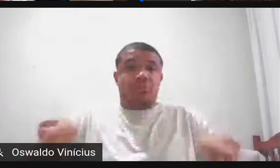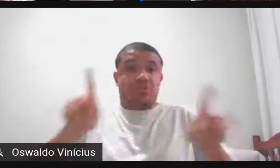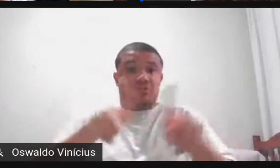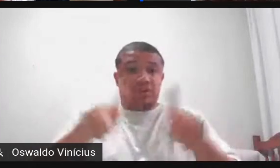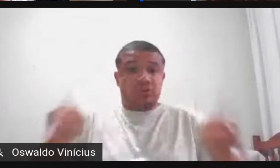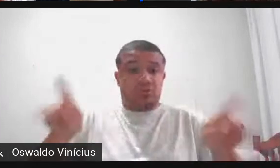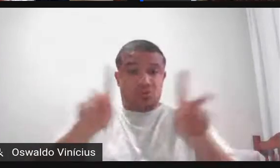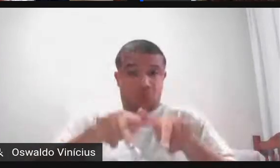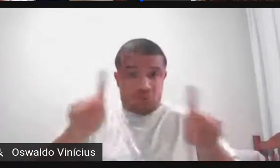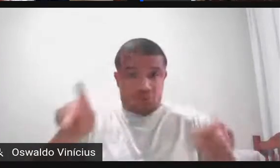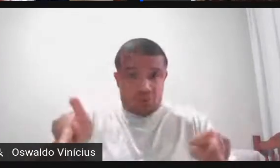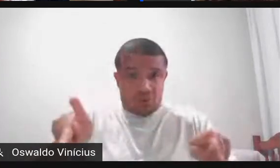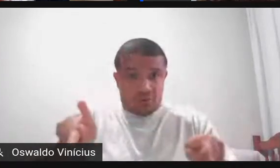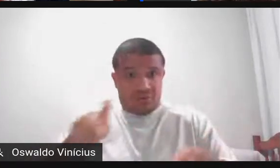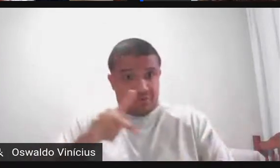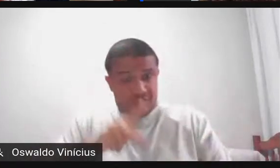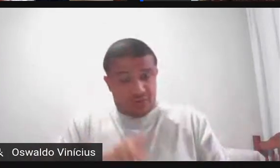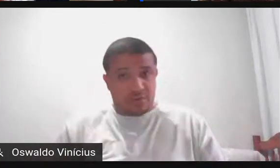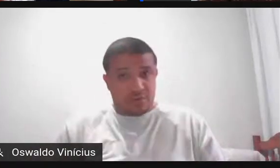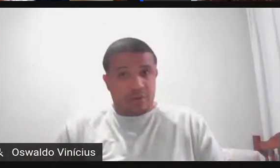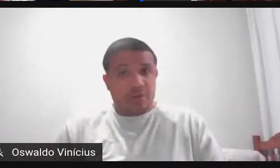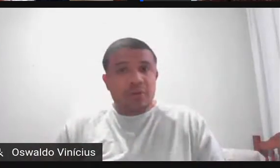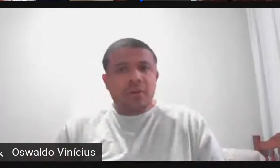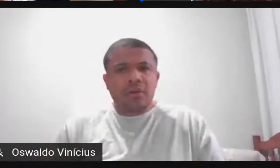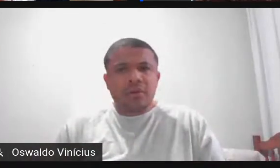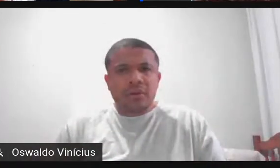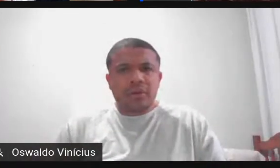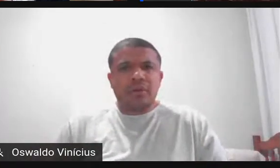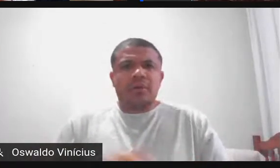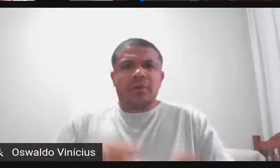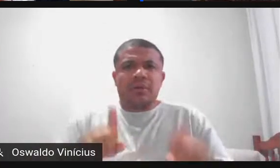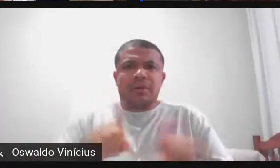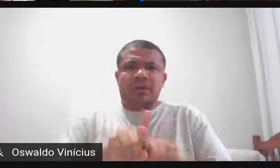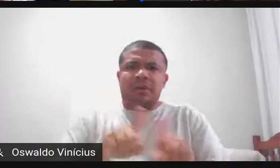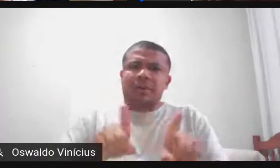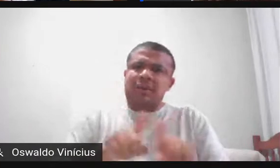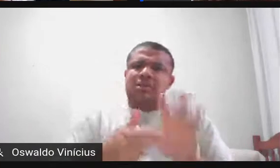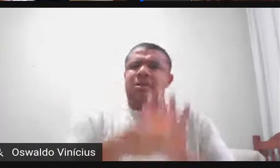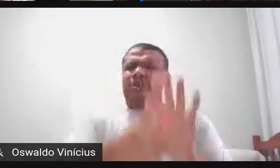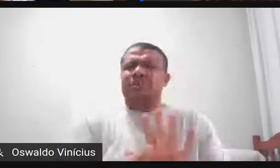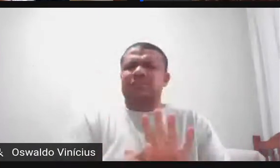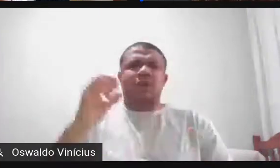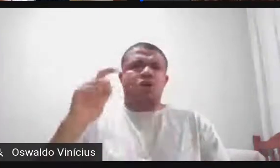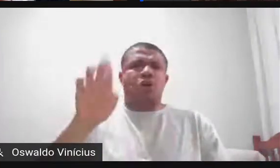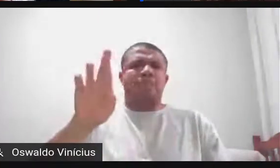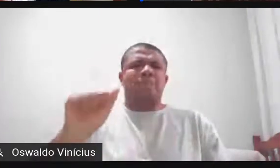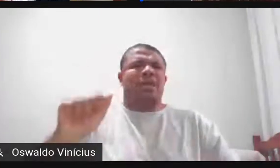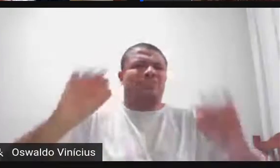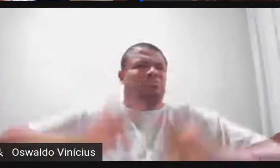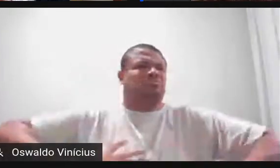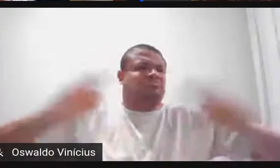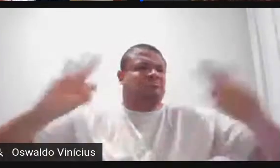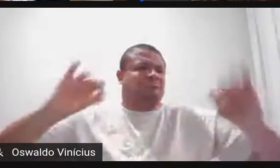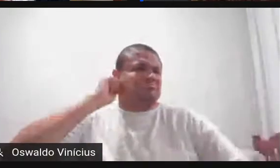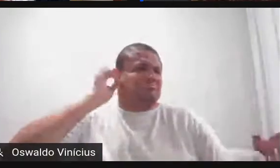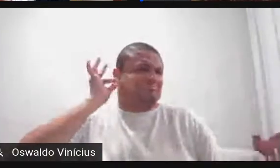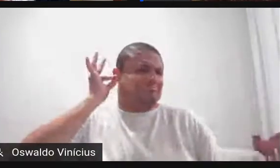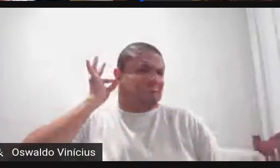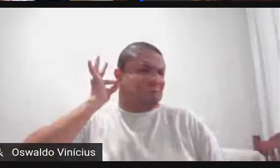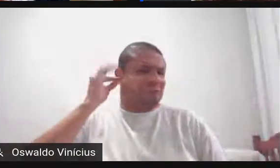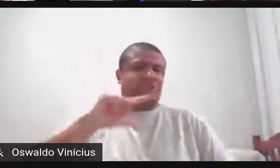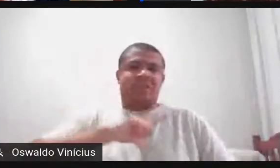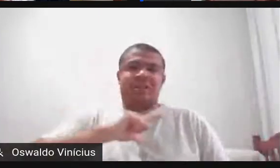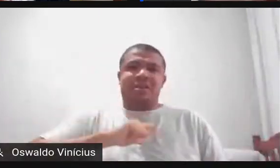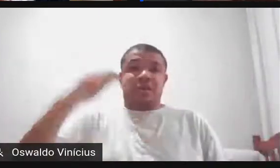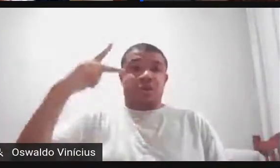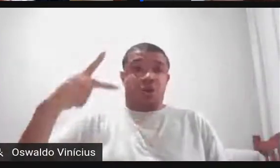a Luciane Dalmazio ela fez a apresentação antes de ontem se não me engano que ela trouxe um podcast nós ouvimos junto com